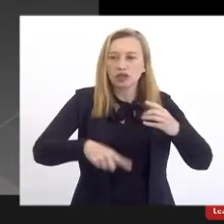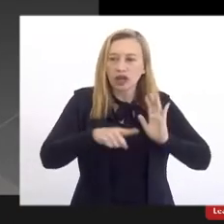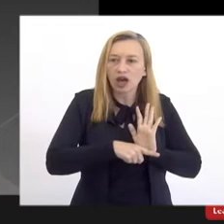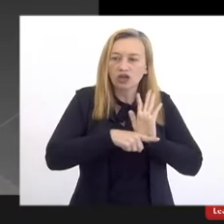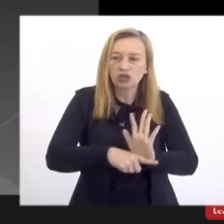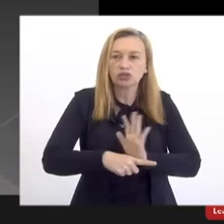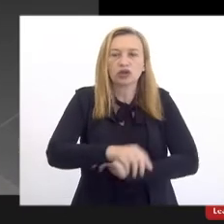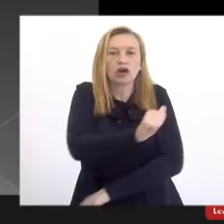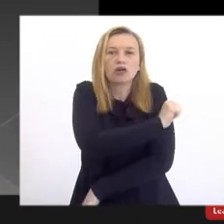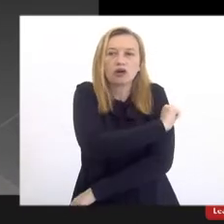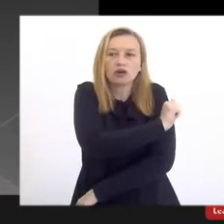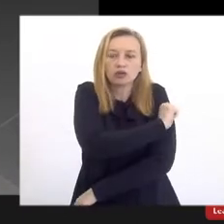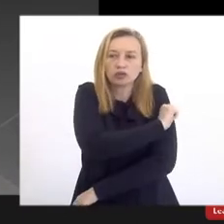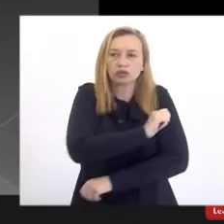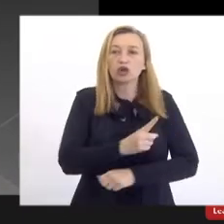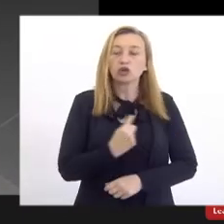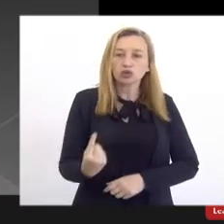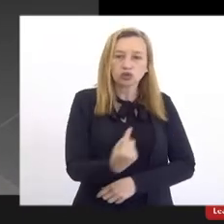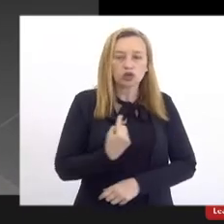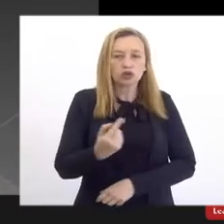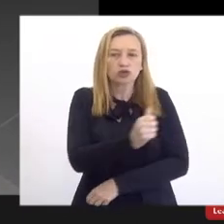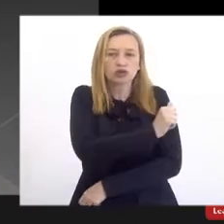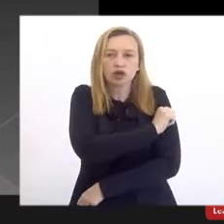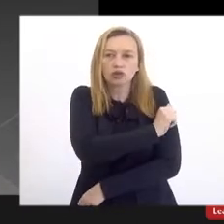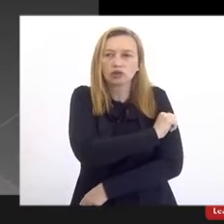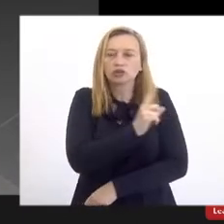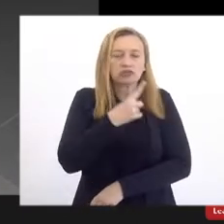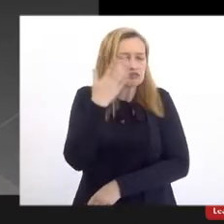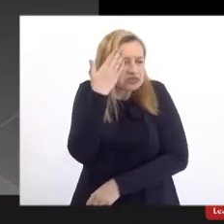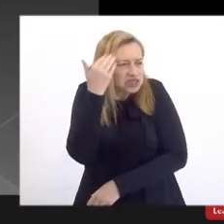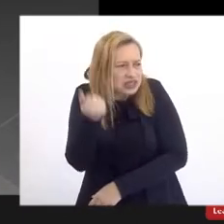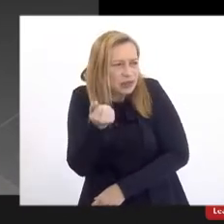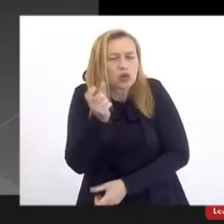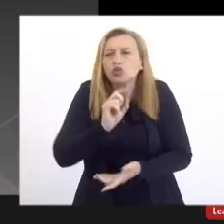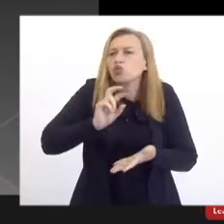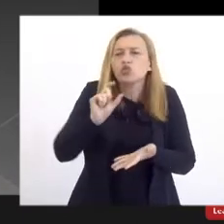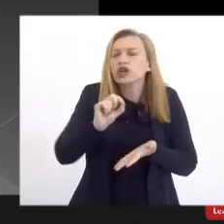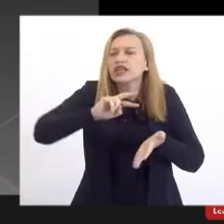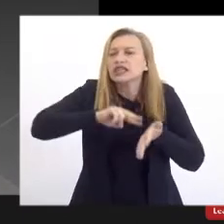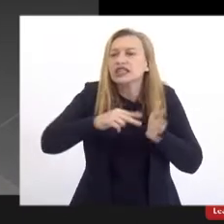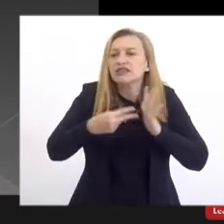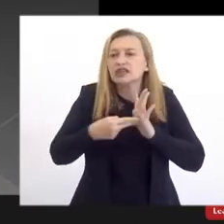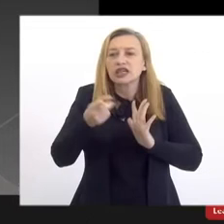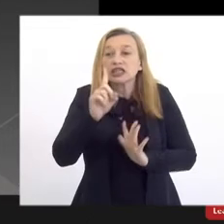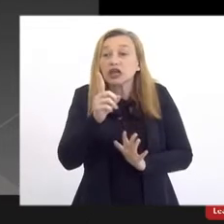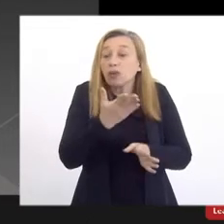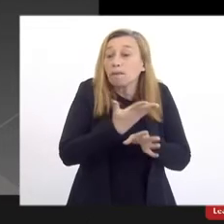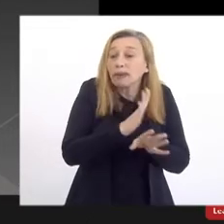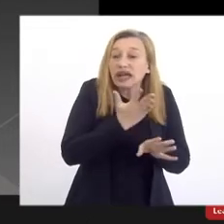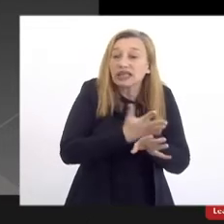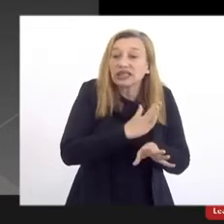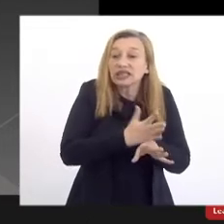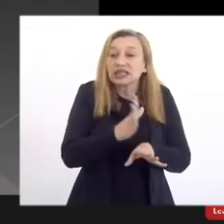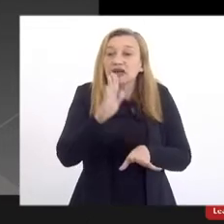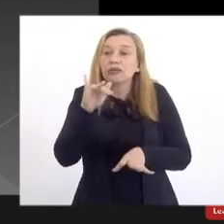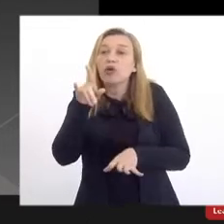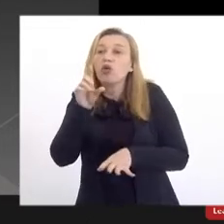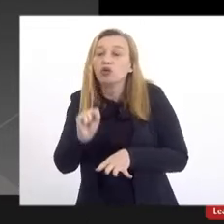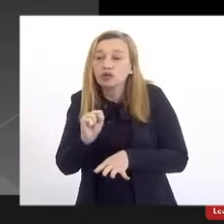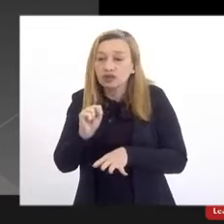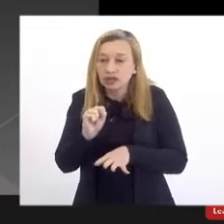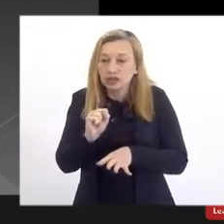estudantil, meus alunos, nossos alunos, não sabem o que significa, aliás, não praticam as bolsas de